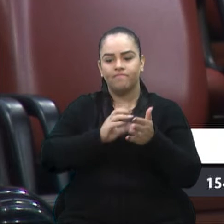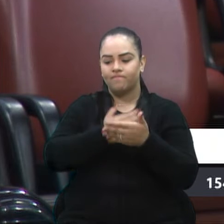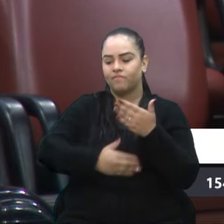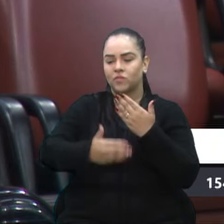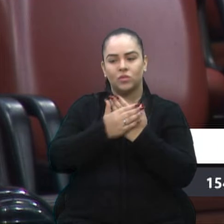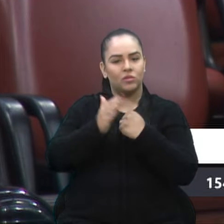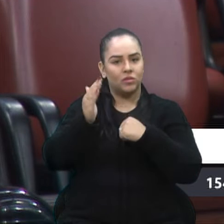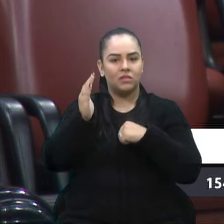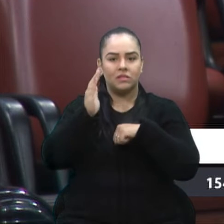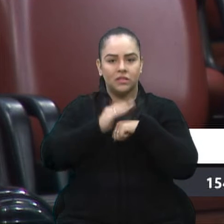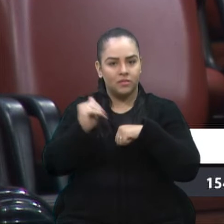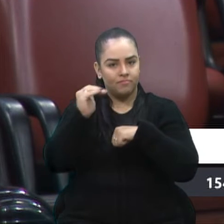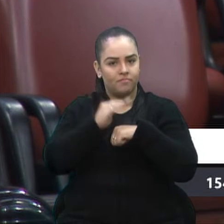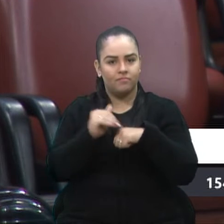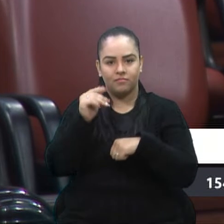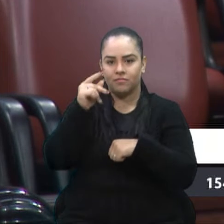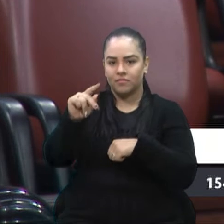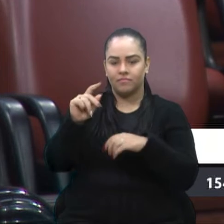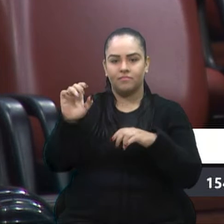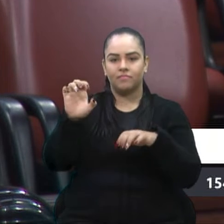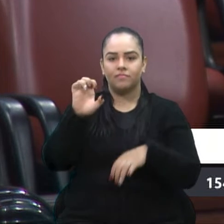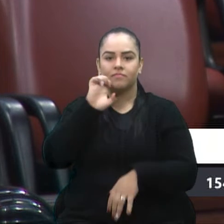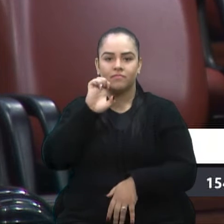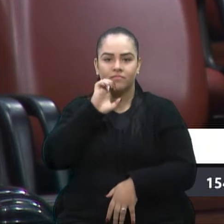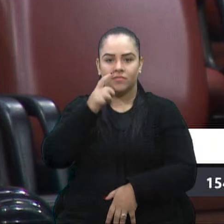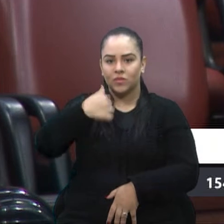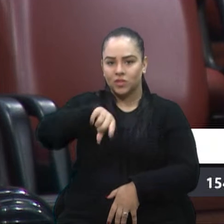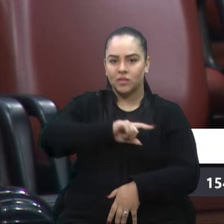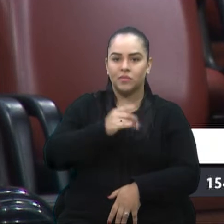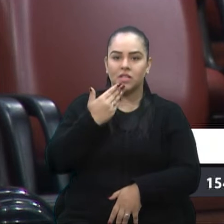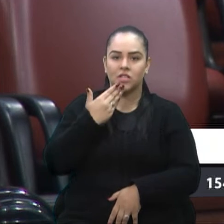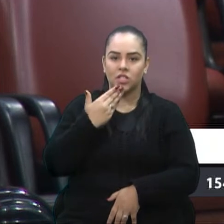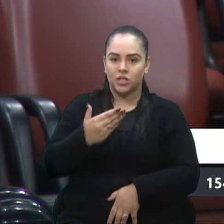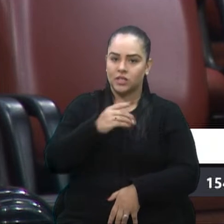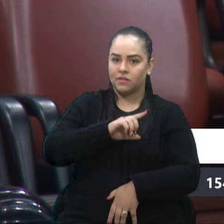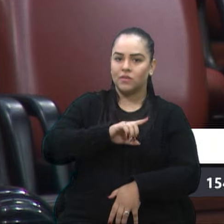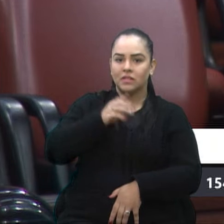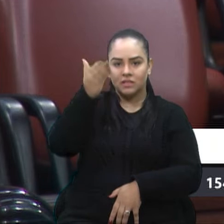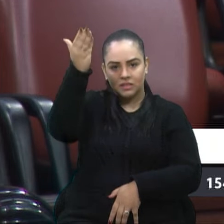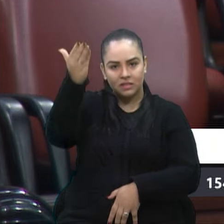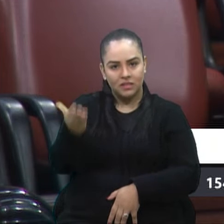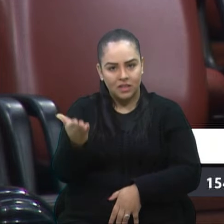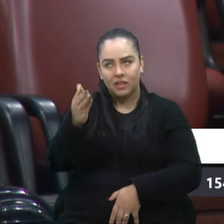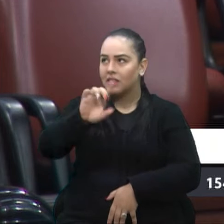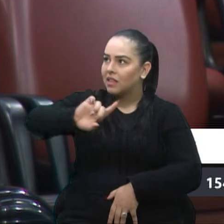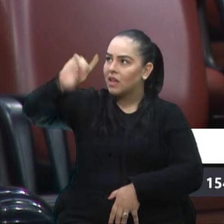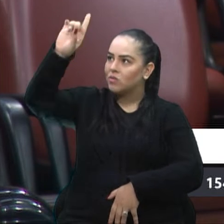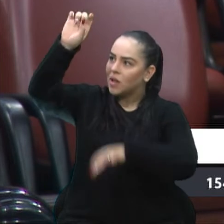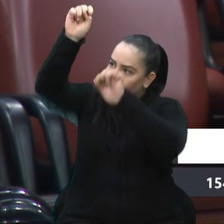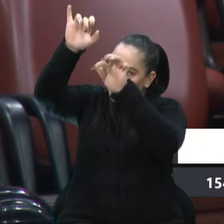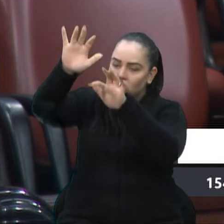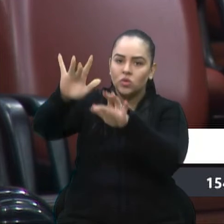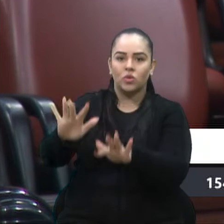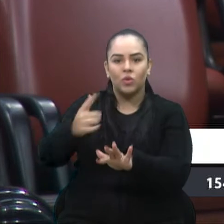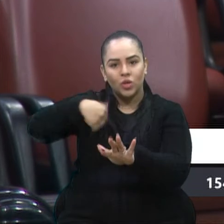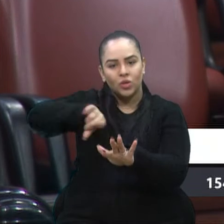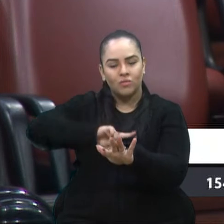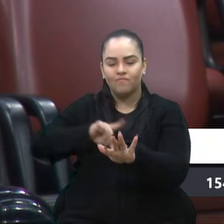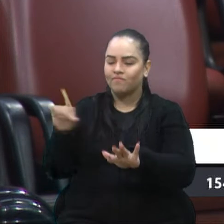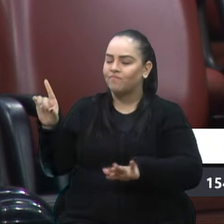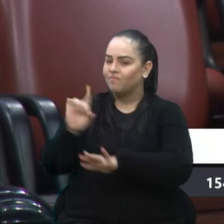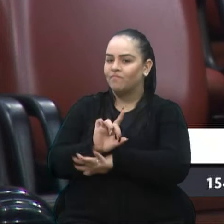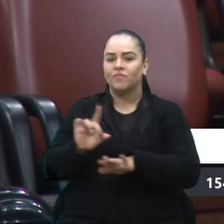pela Estela. Nós te pedimos, meu Pai, que o Senhor venha abençoar-nos nesse dia de hoje, nos dando força